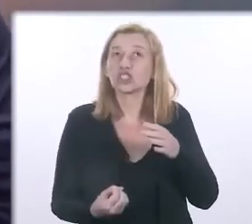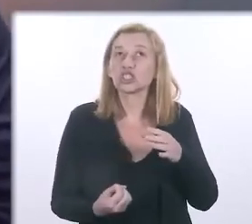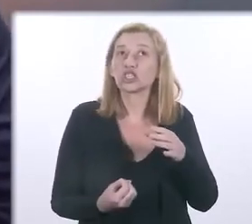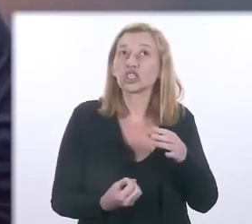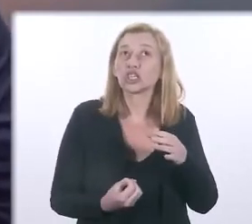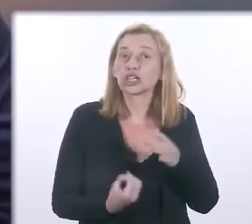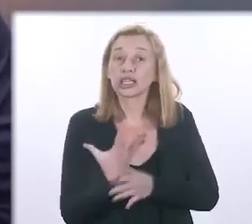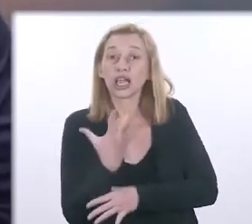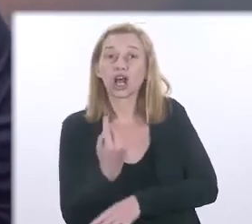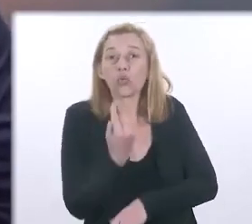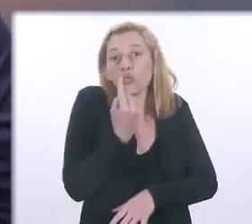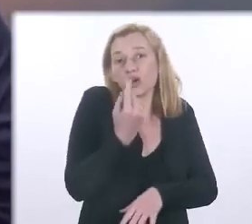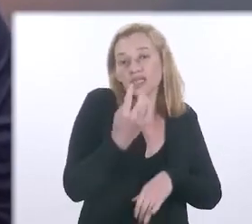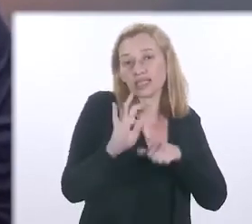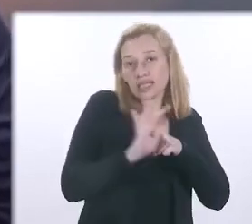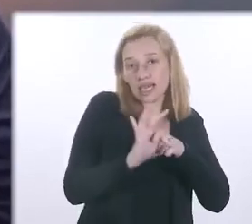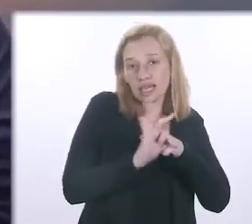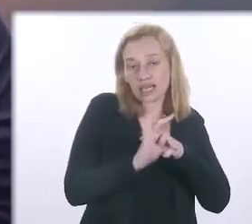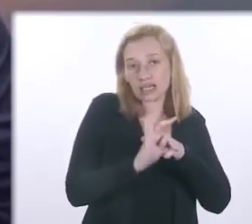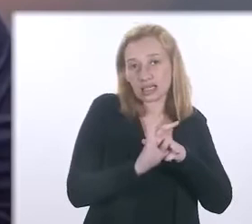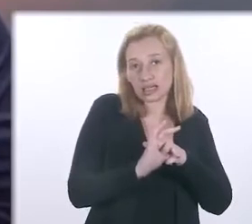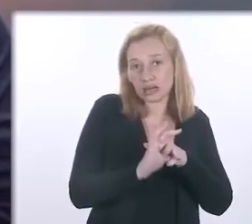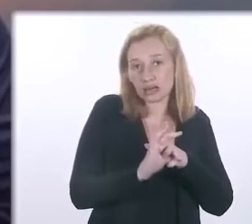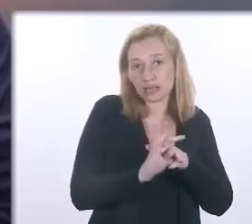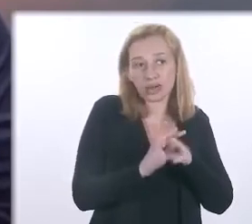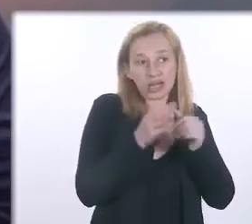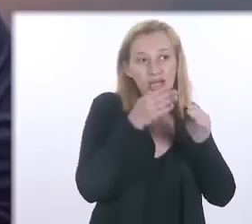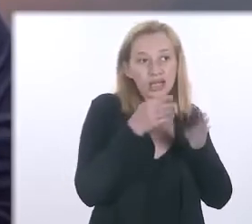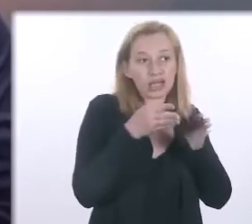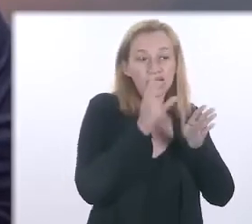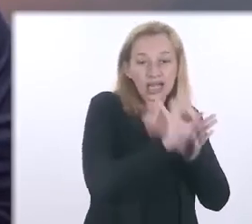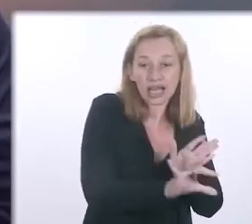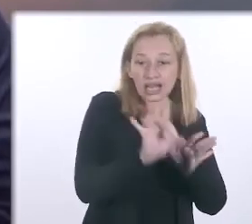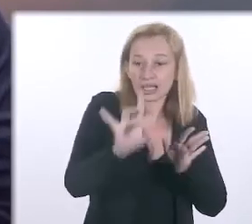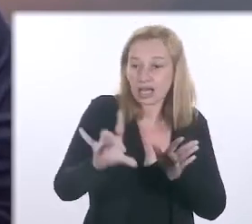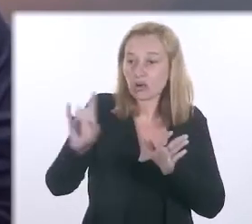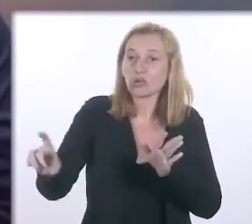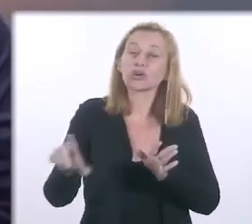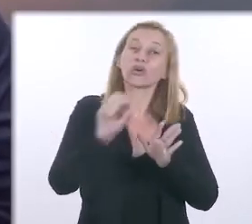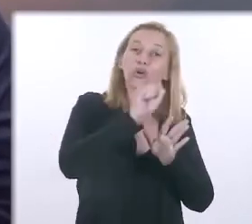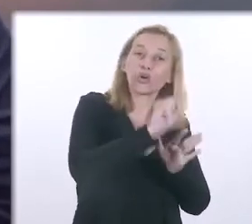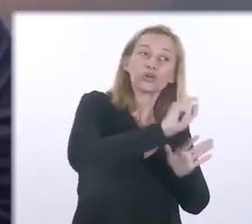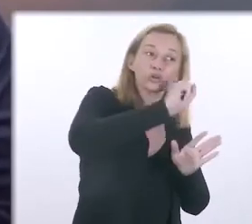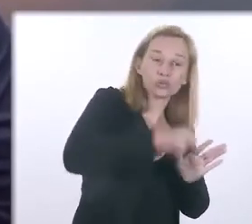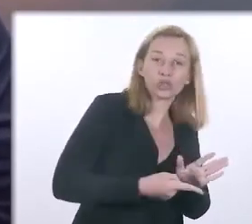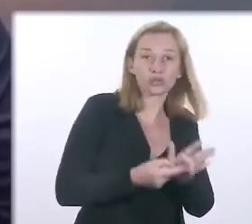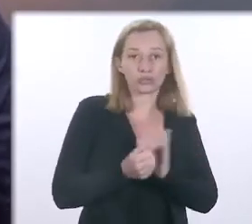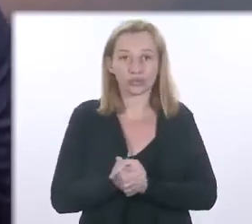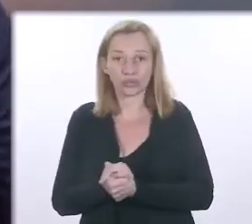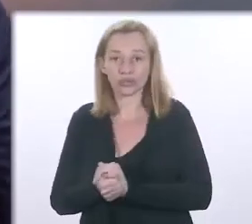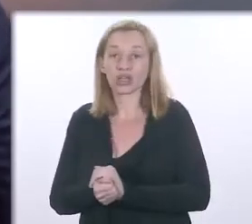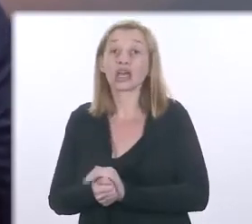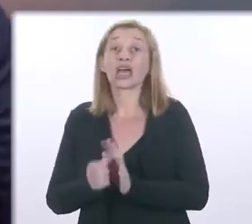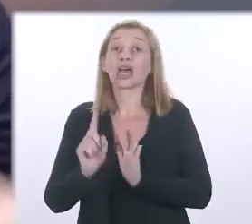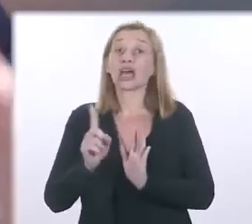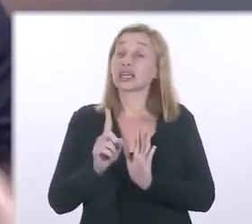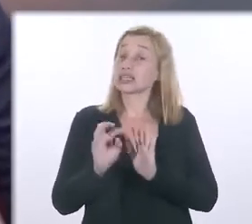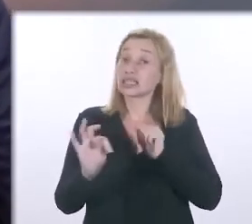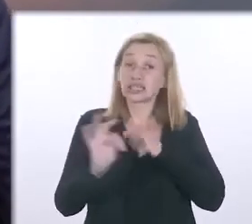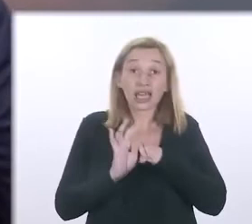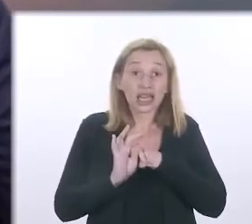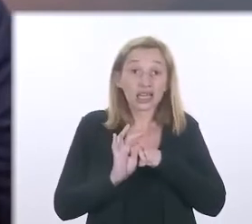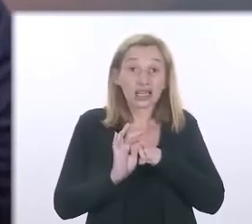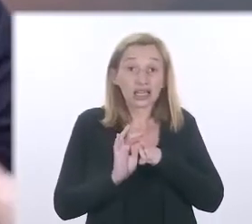tinha que desenvolver uma técnica específica de edição genética para tratar cada um desses 8 mil tipos de doenças genéticas.